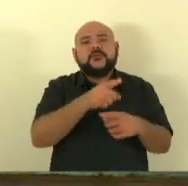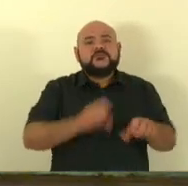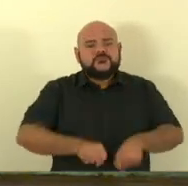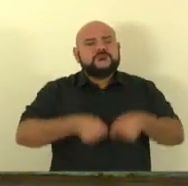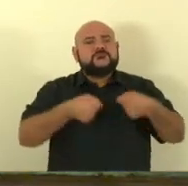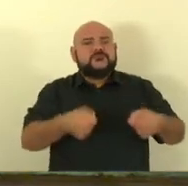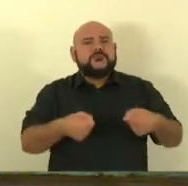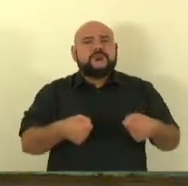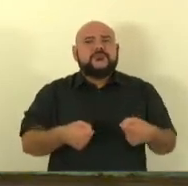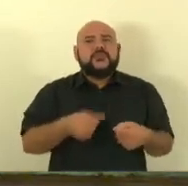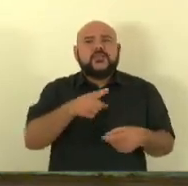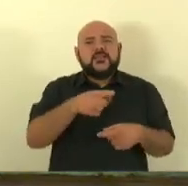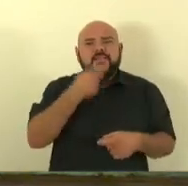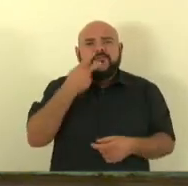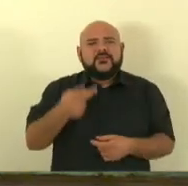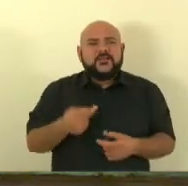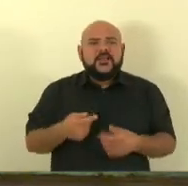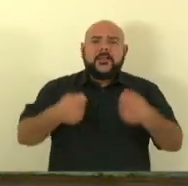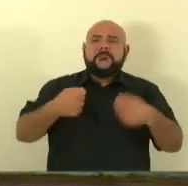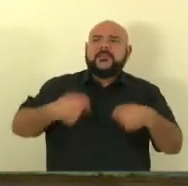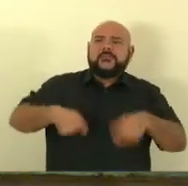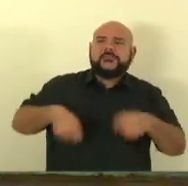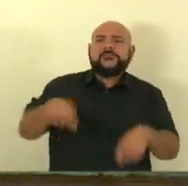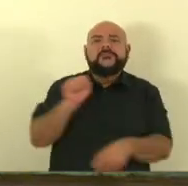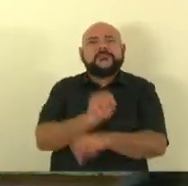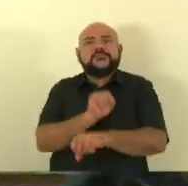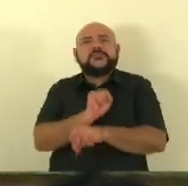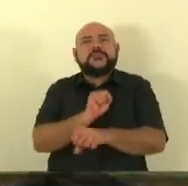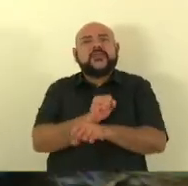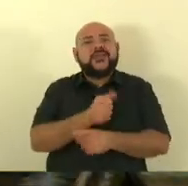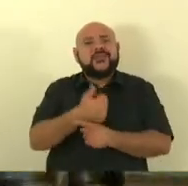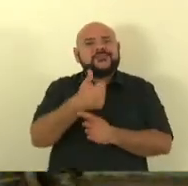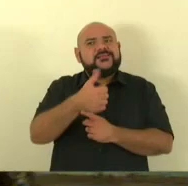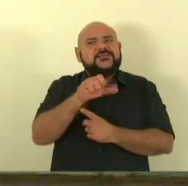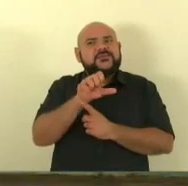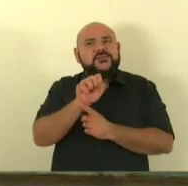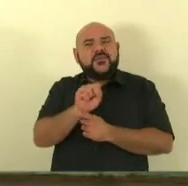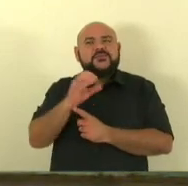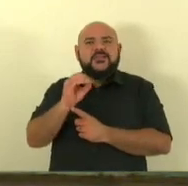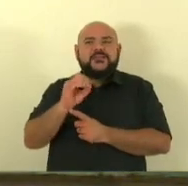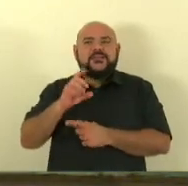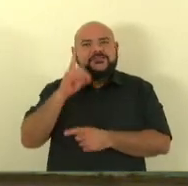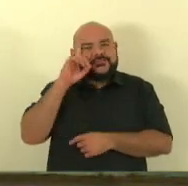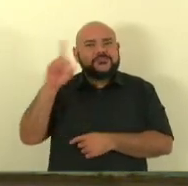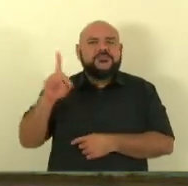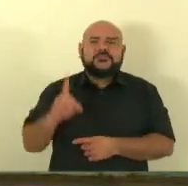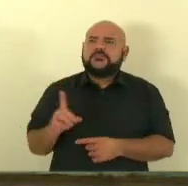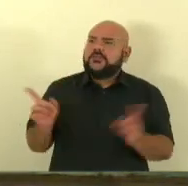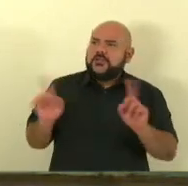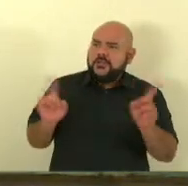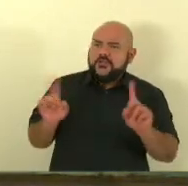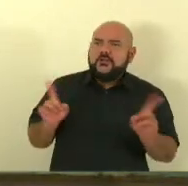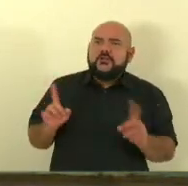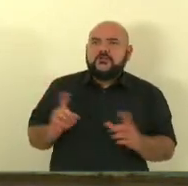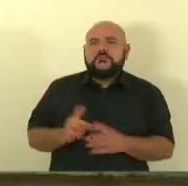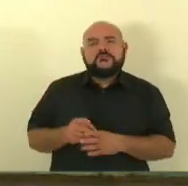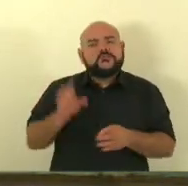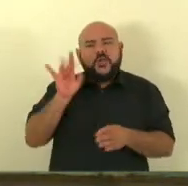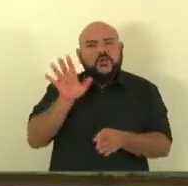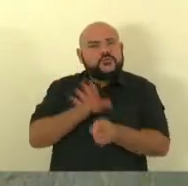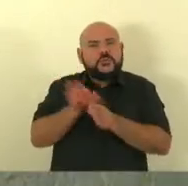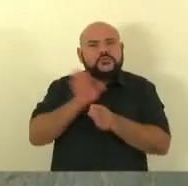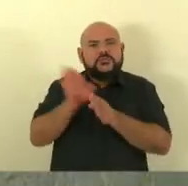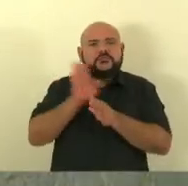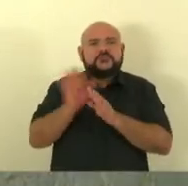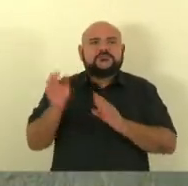180 dias que 180 dias nada os caras já passaram no concurso então estou dando essa posição fica a critério de vocês aí muito